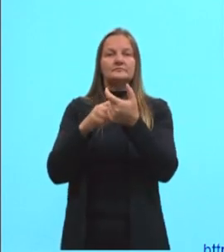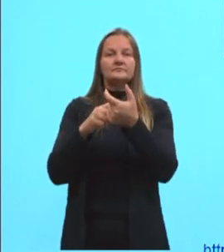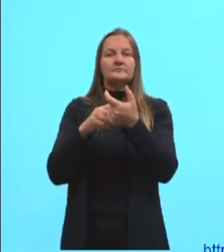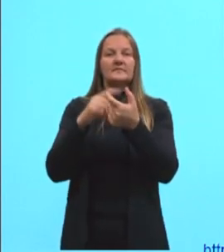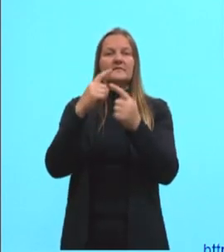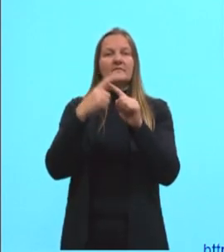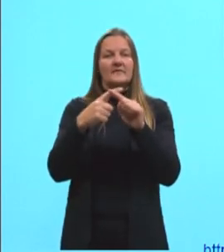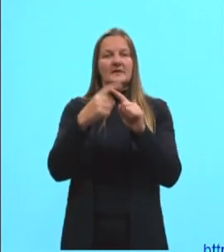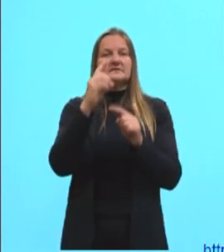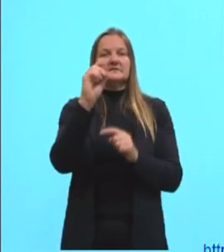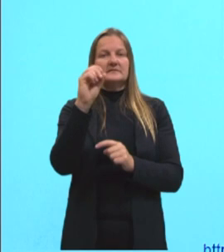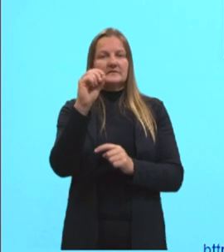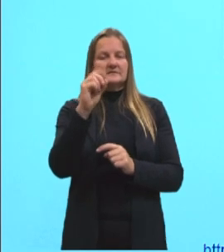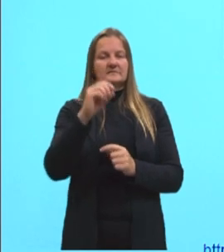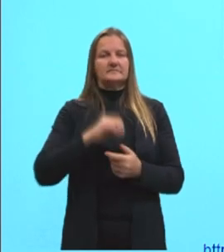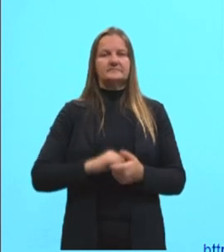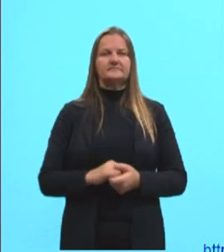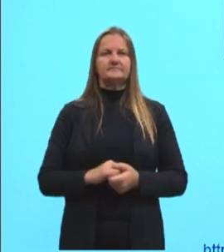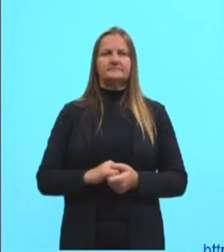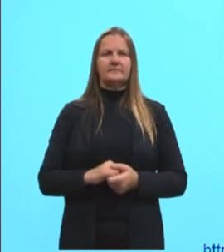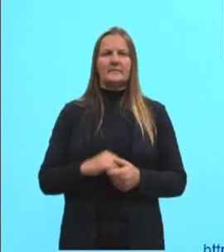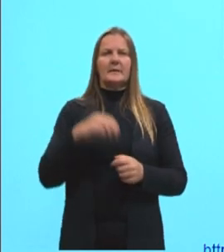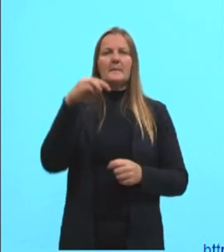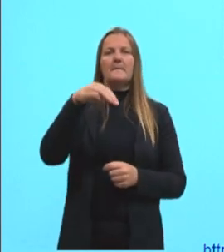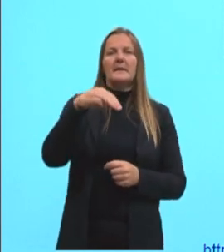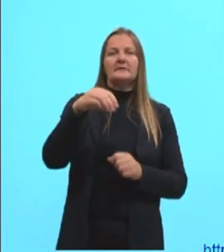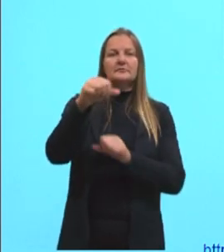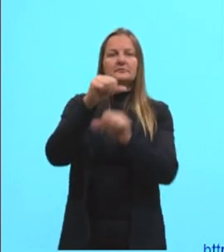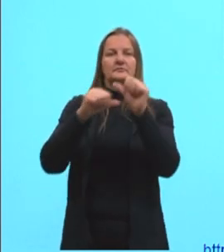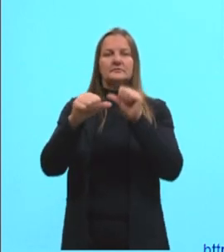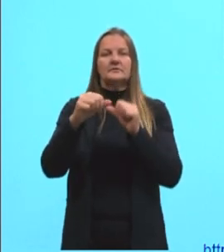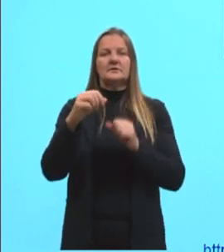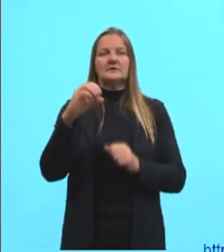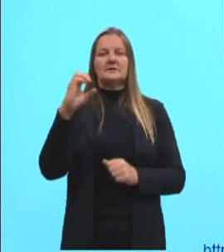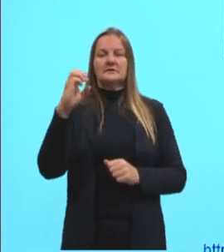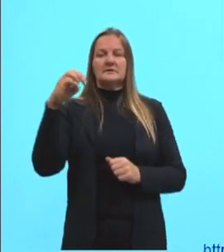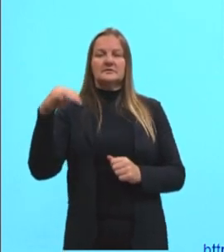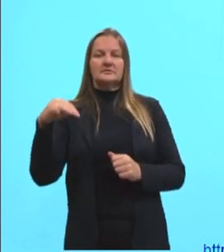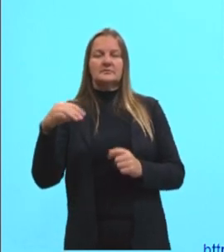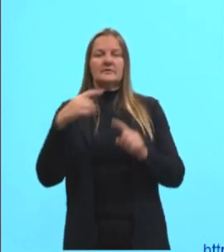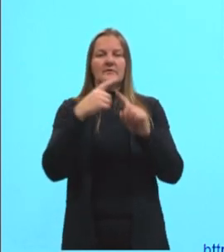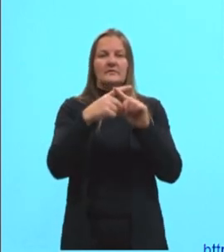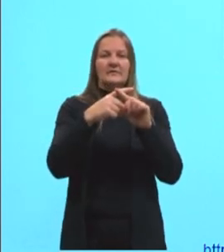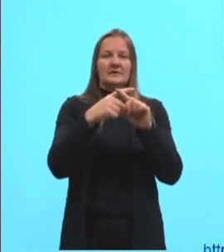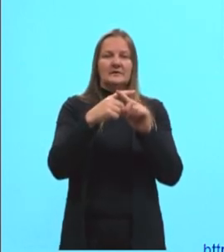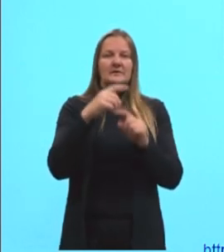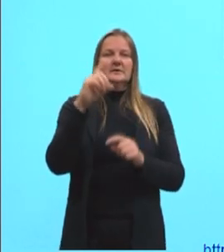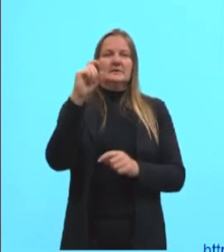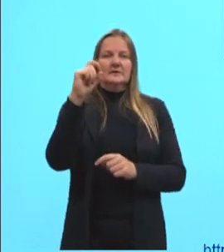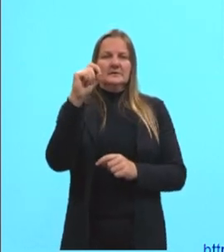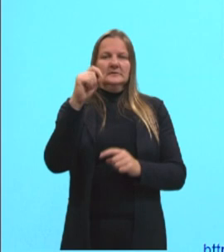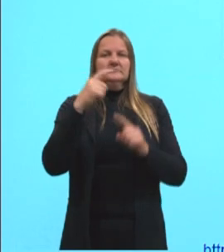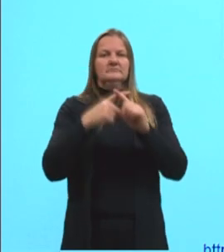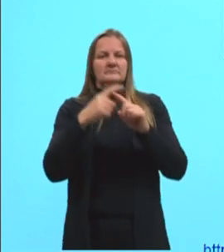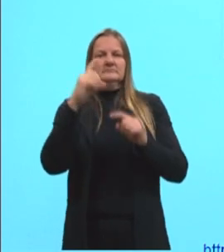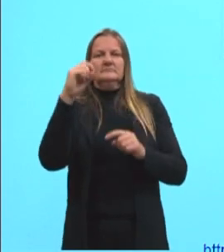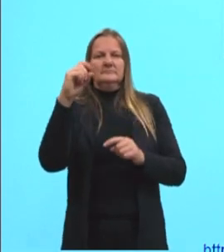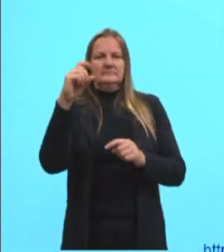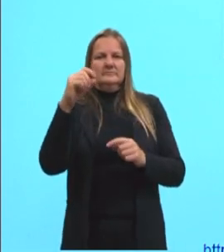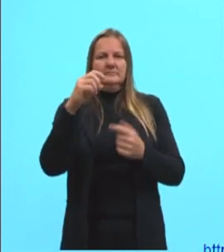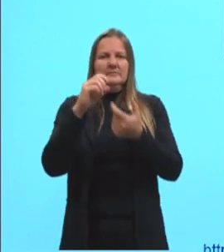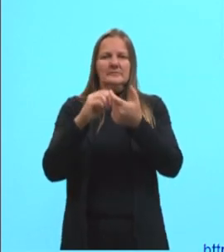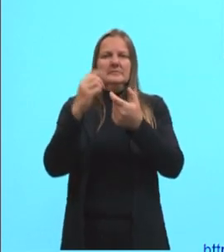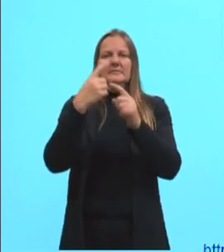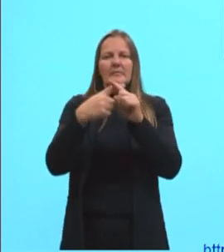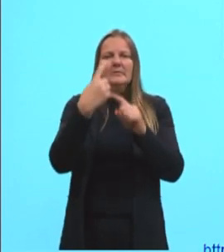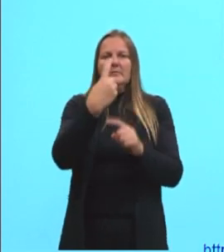multiplicamos por 10. Metro para centímetro, multiplico por 10 e depois por 10 de novo, ou multiplico por